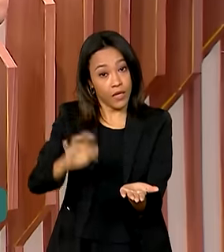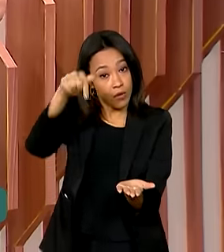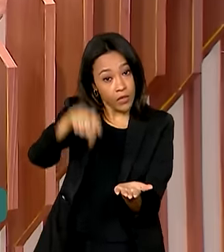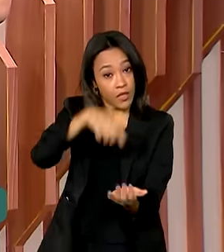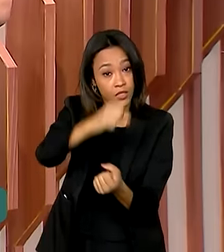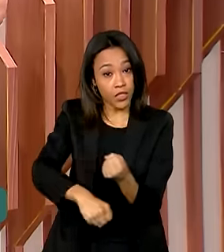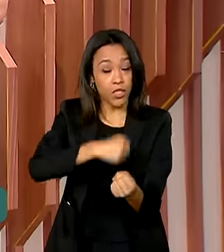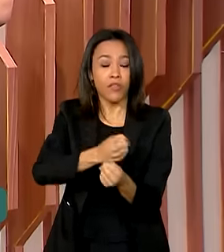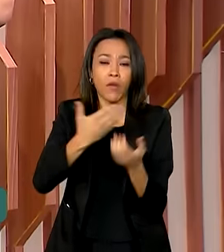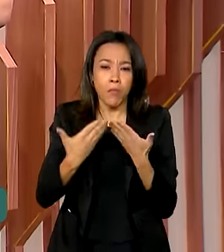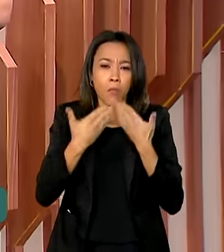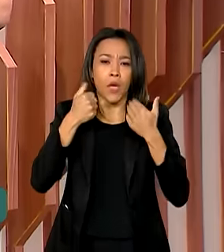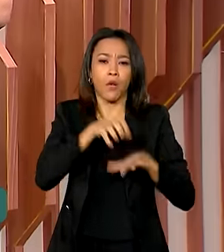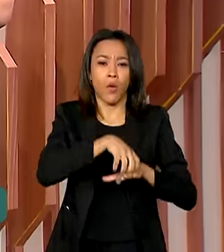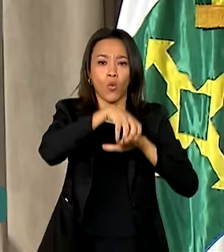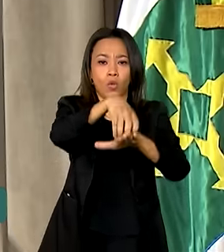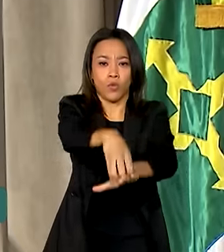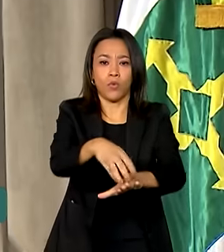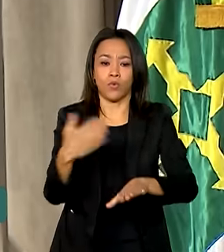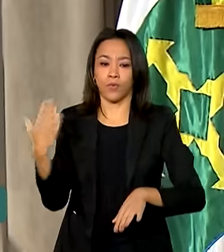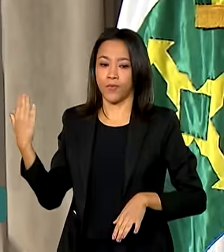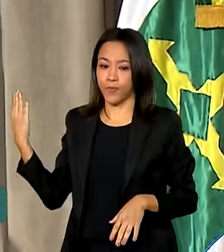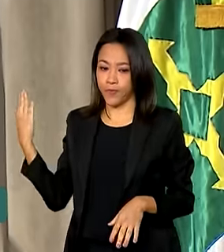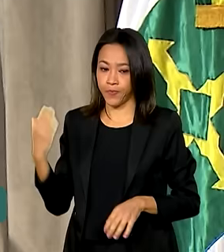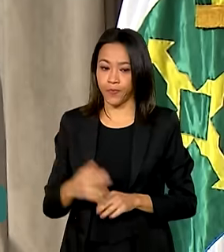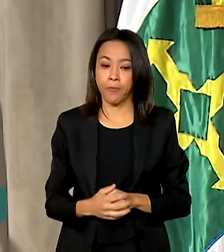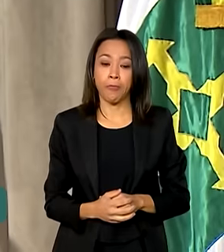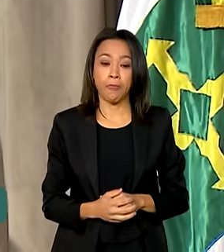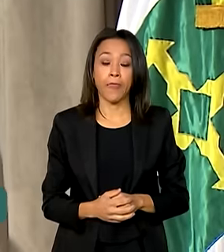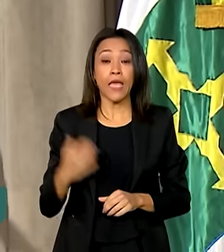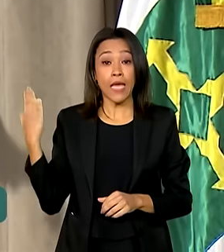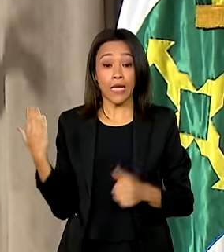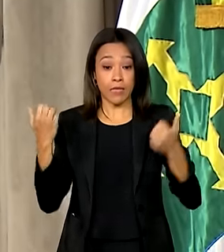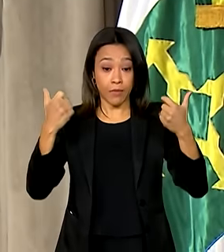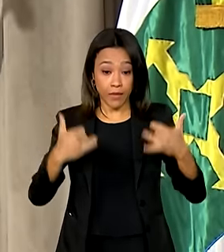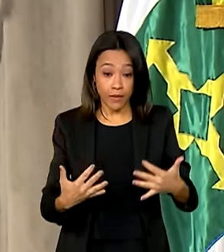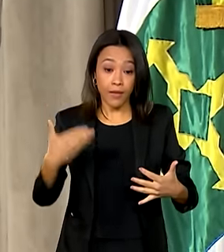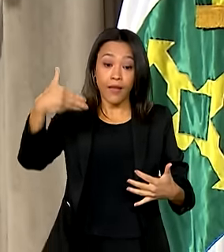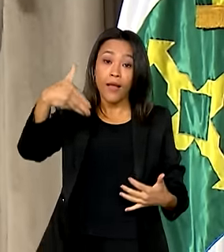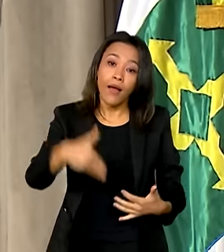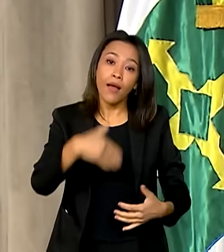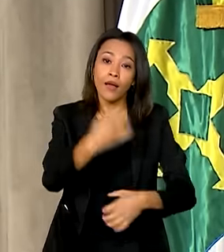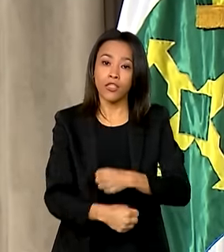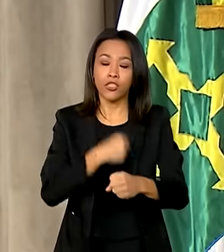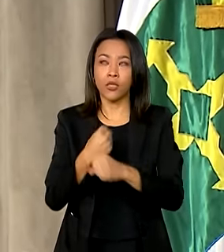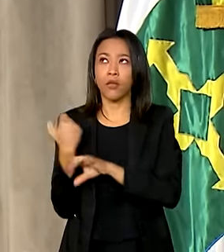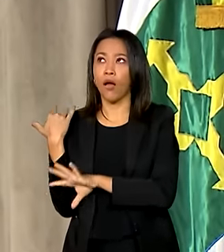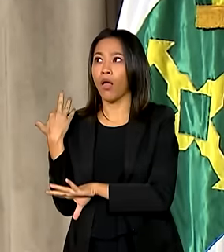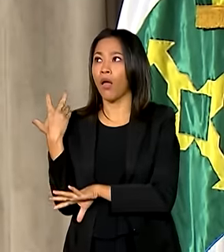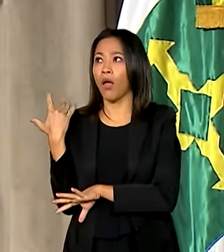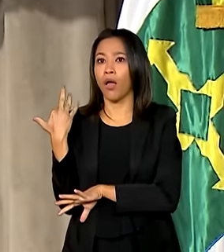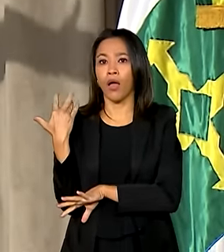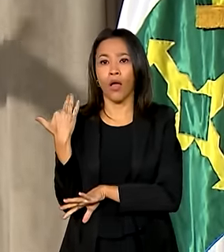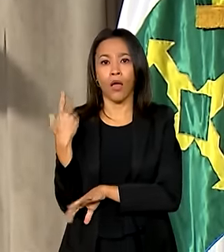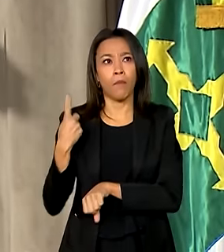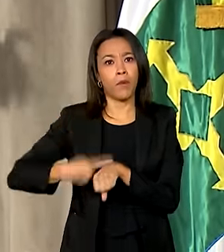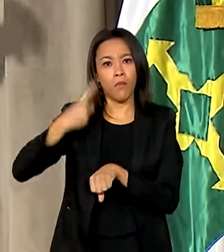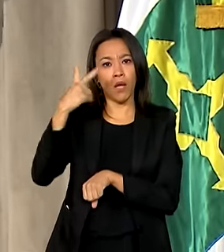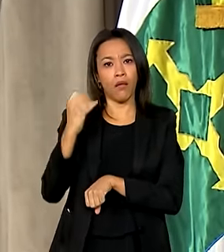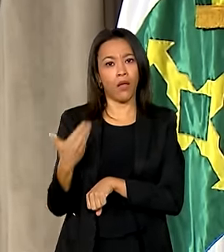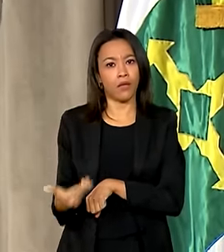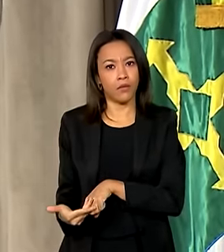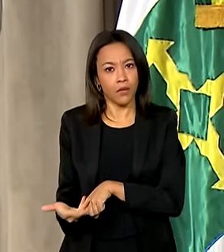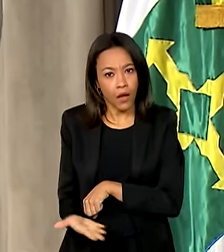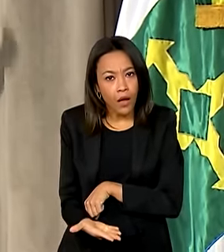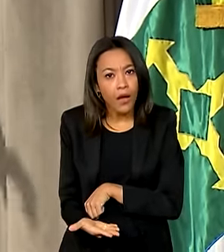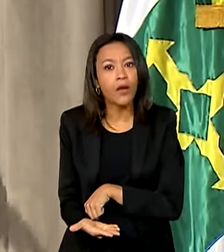o sistema de transportes. Esse ano, ministro dos Naths, pela primeira vez em muitos anos, pela primeira vez em muitos anos no